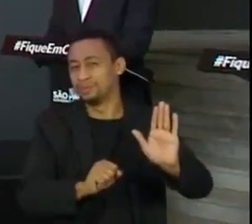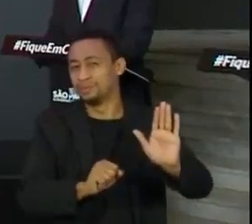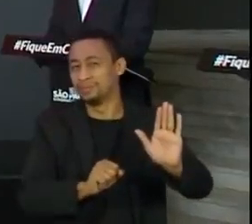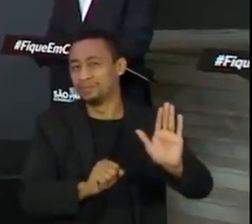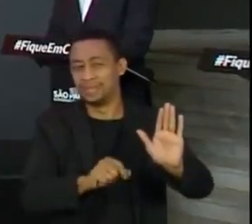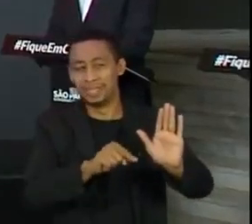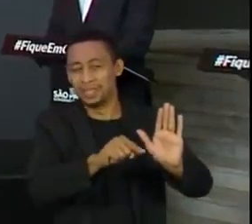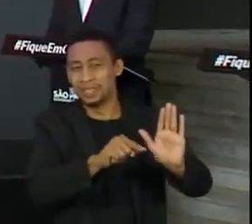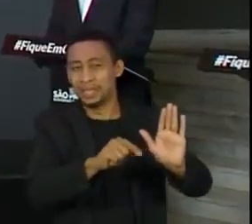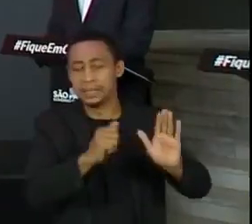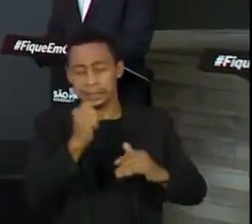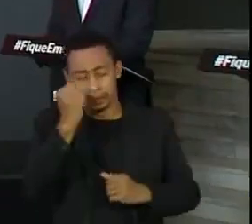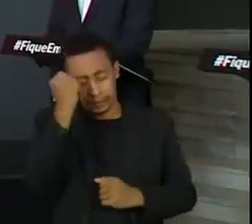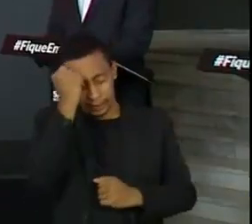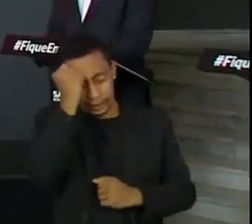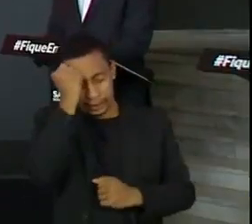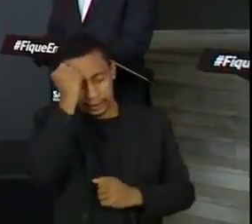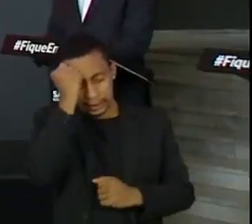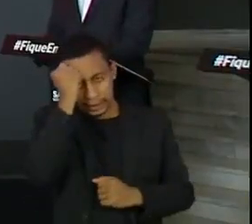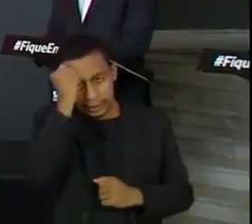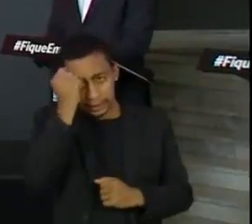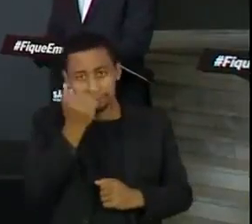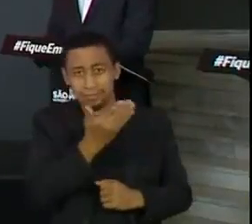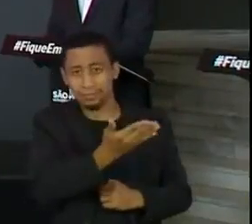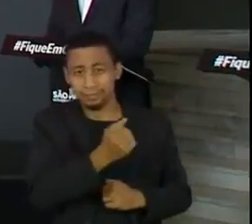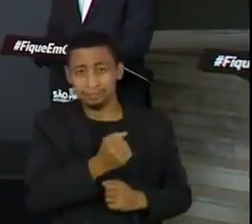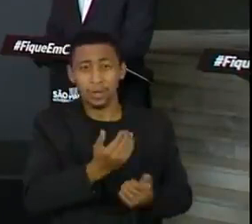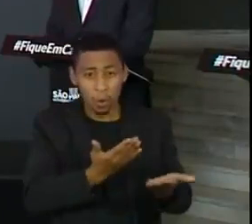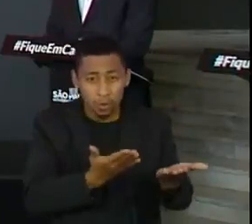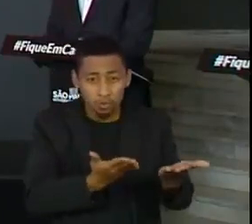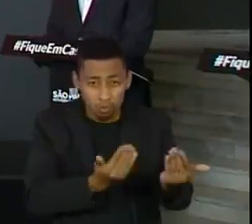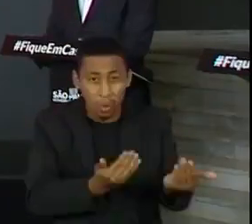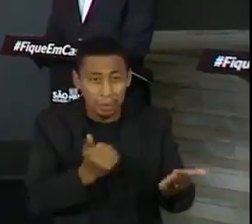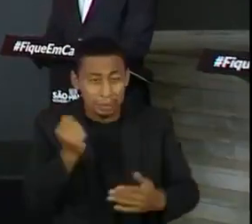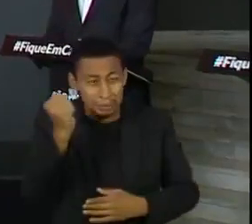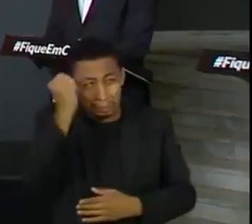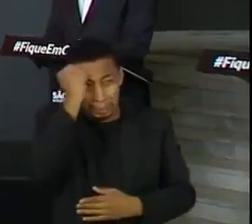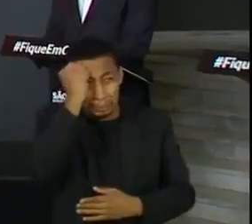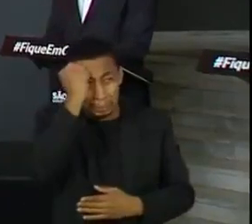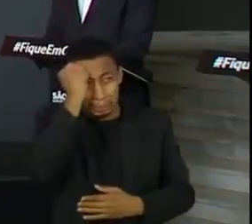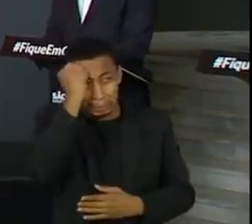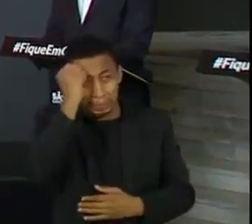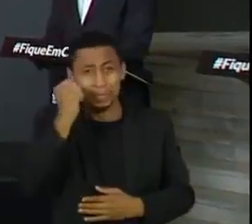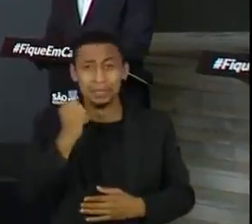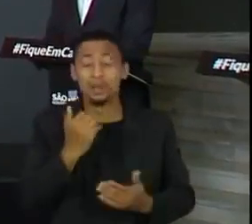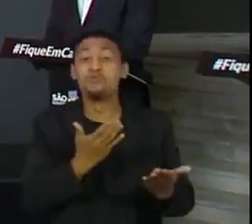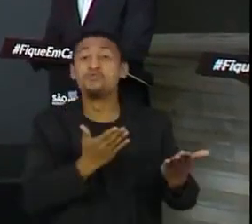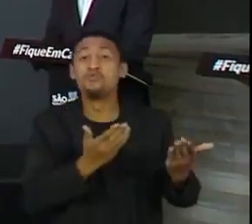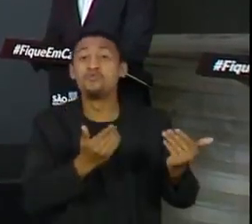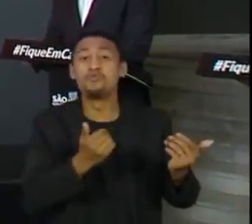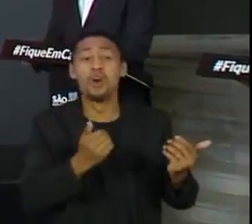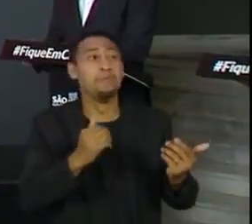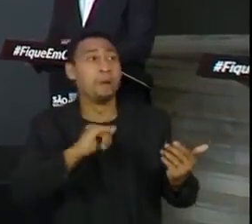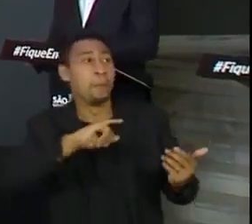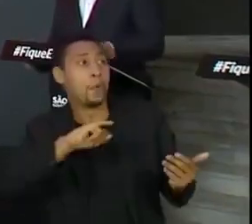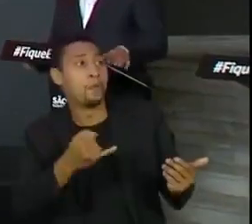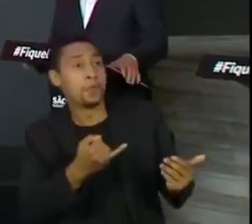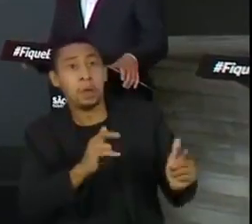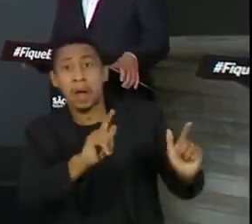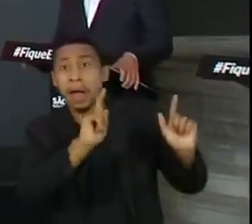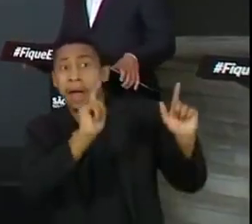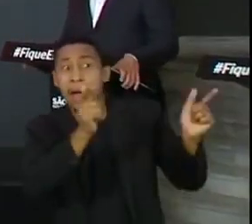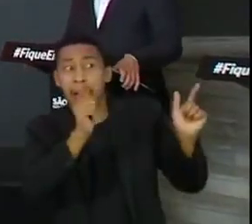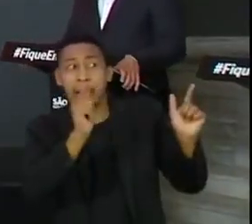fato de se arrependerem. O arrependimento de não terem acreditado nos apelos.